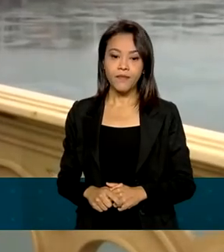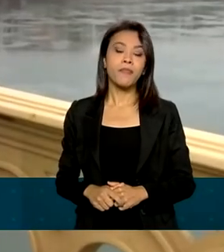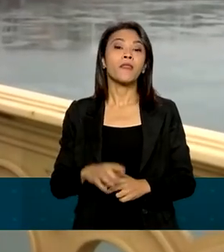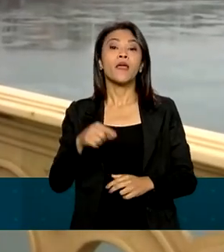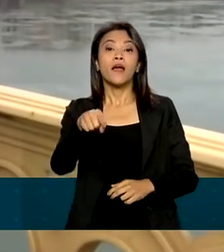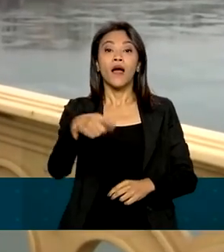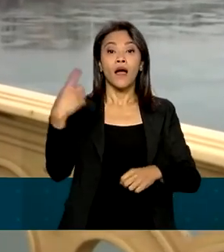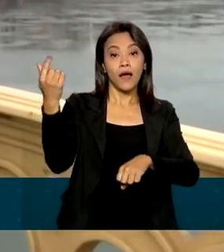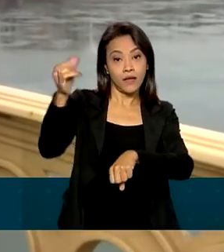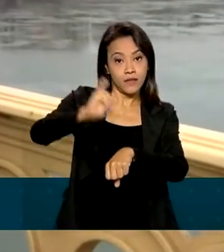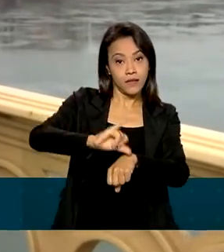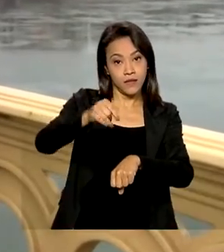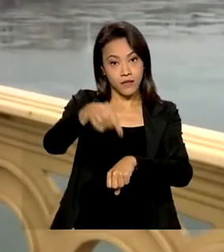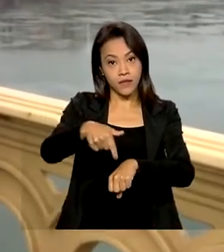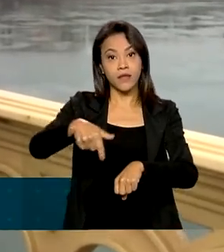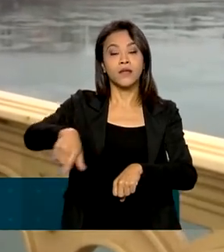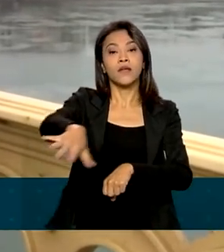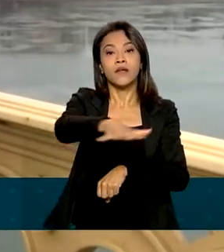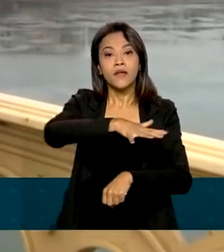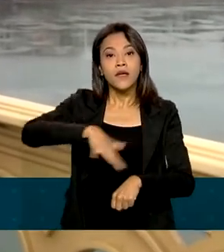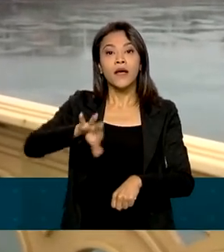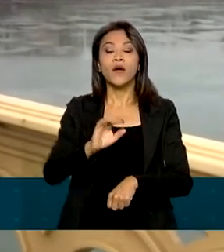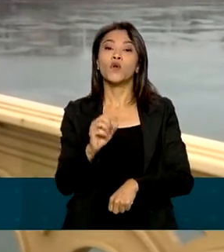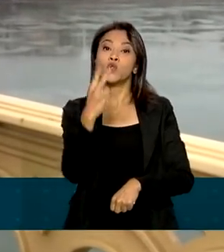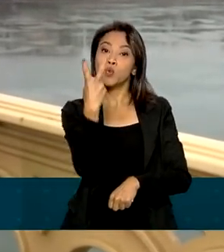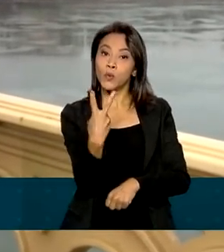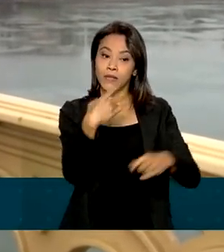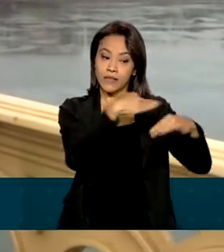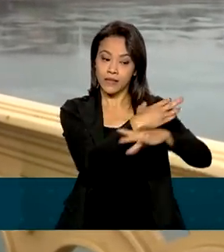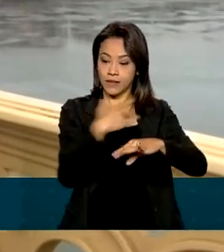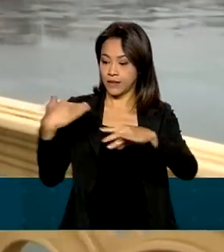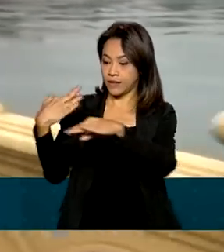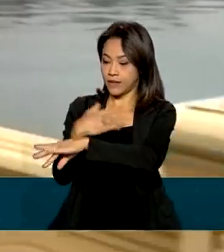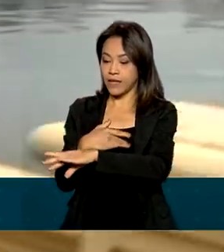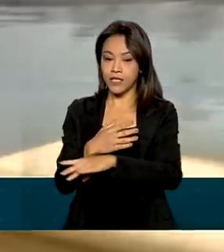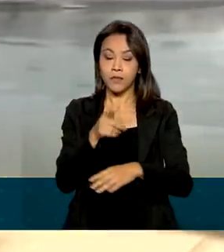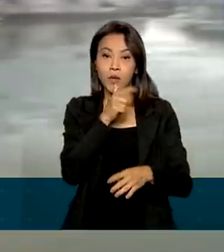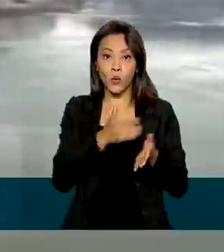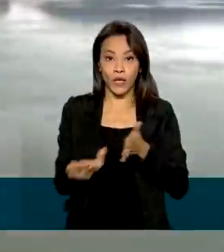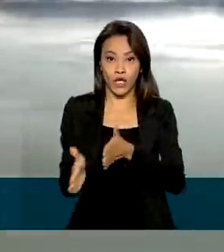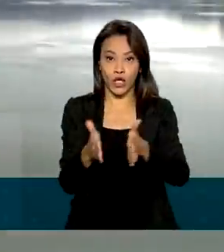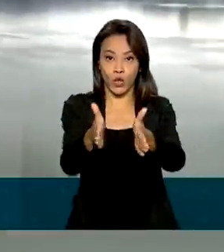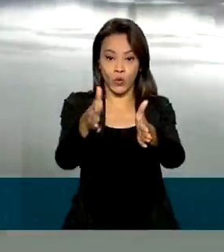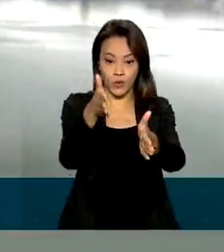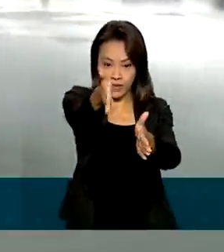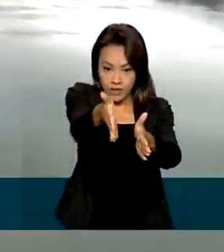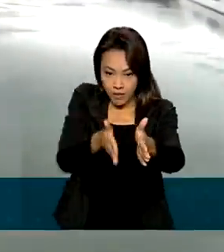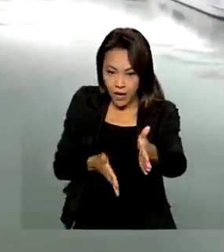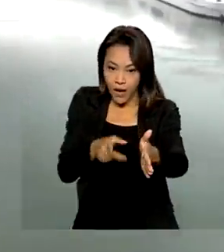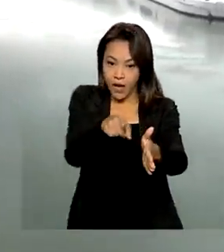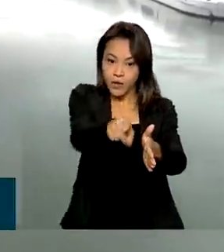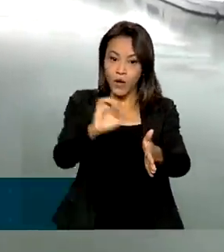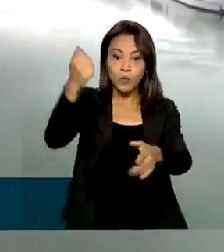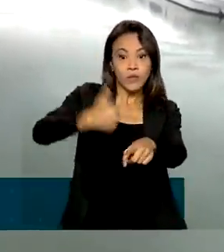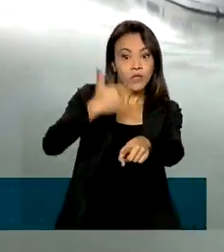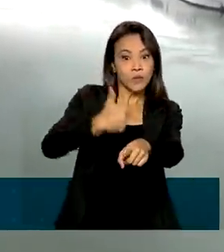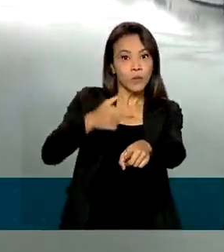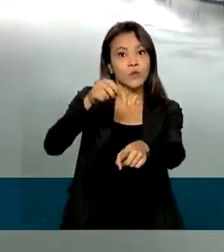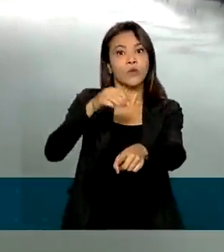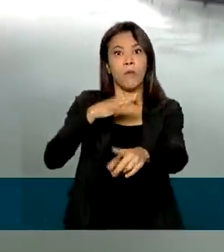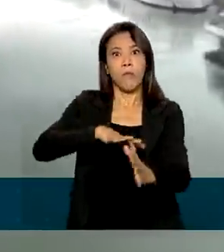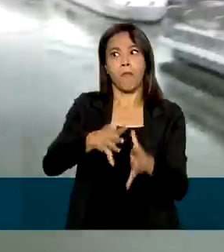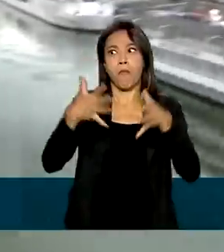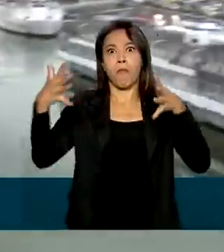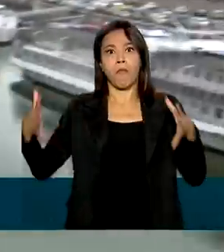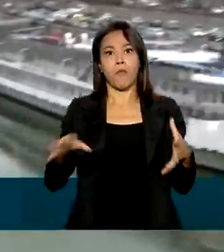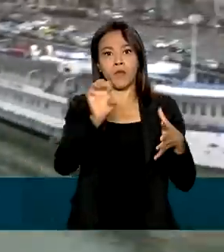Budapeste é fruto da união de duas cidades separadas pelo Rio Danúbio, o segundo maior da Europa. De